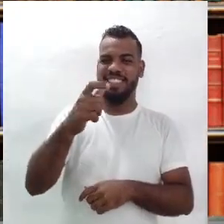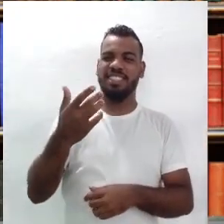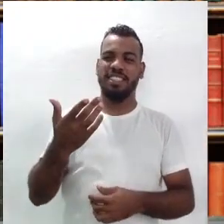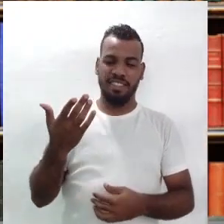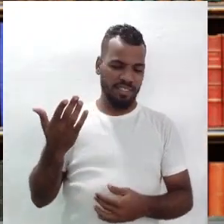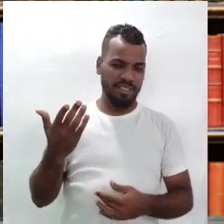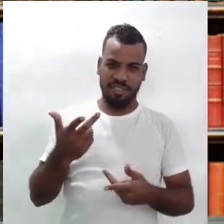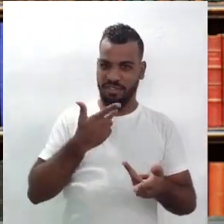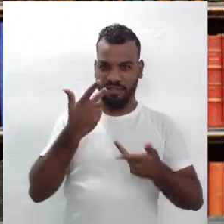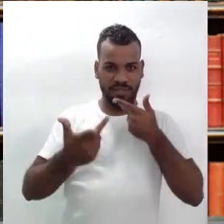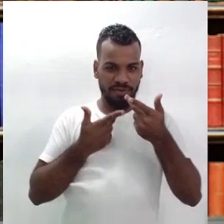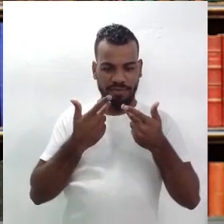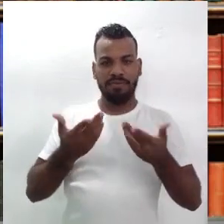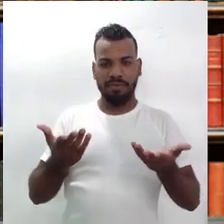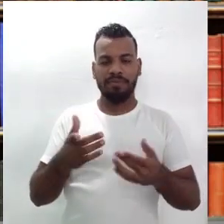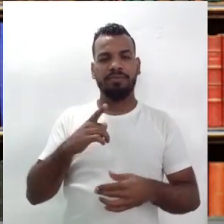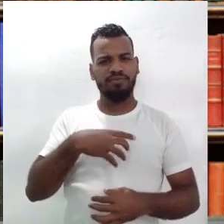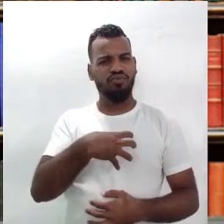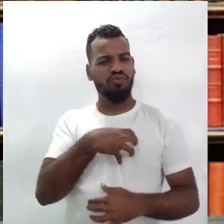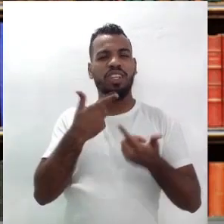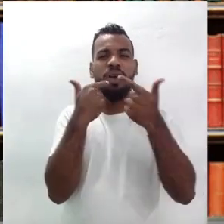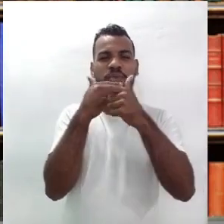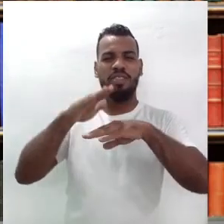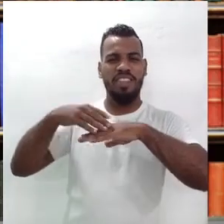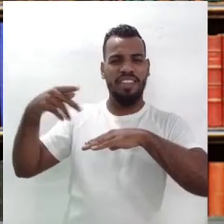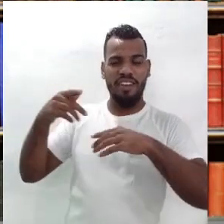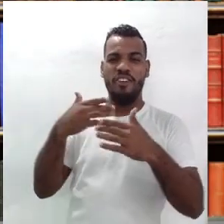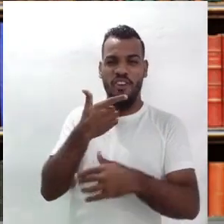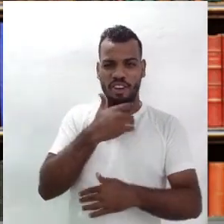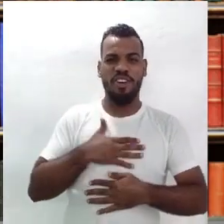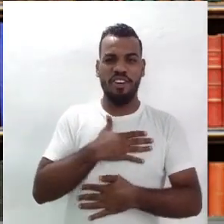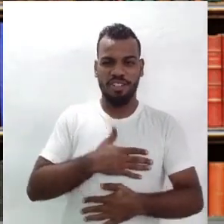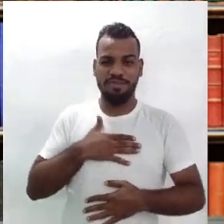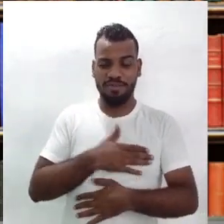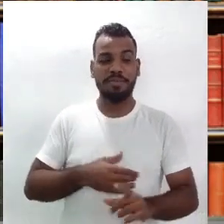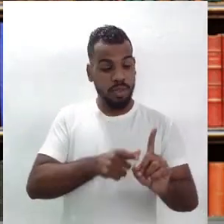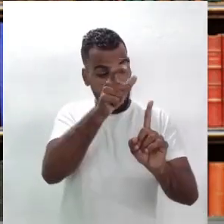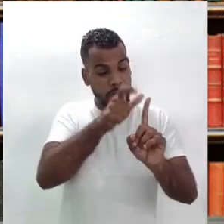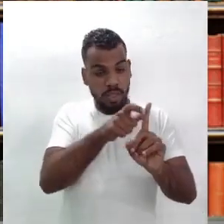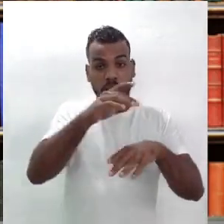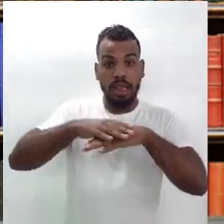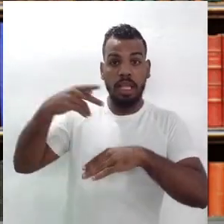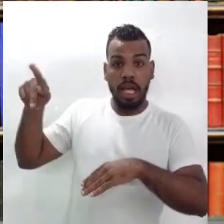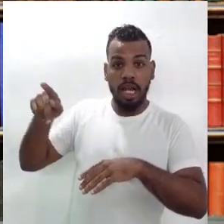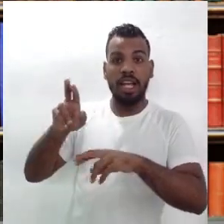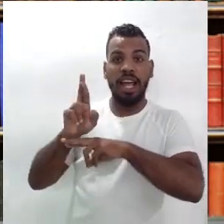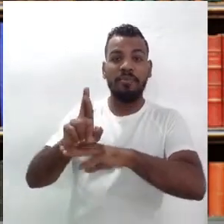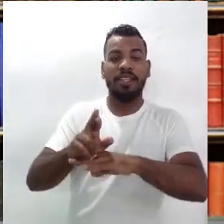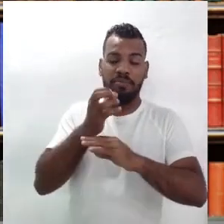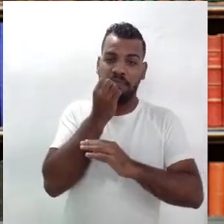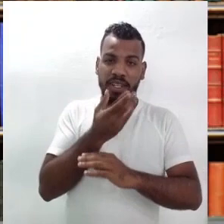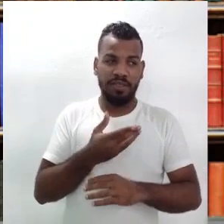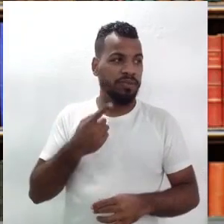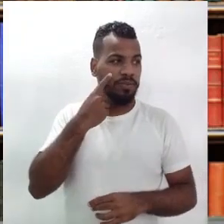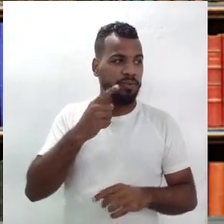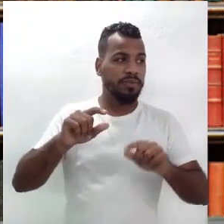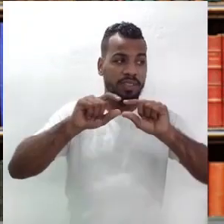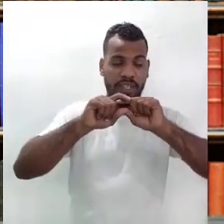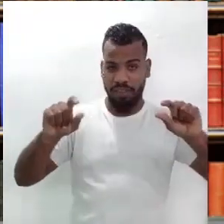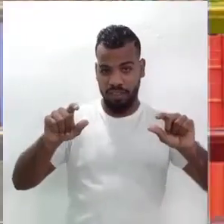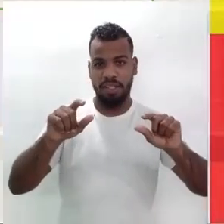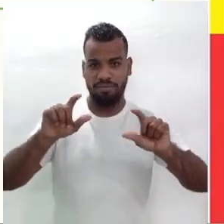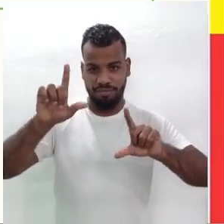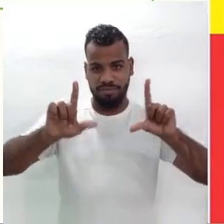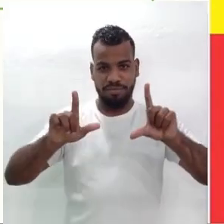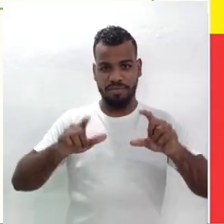ele jogava, tinha um senso de humor que também os personagens dele representam bem. Nós temos aqui na